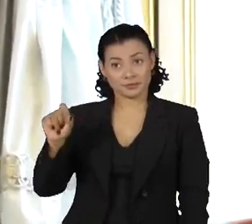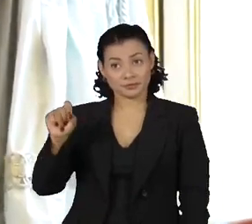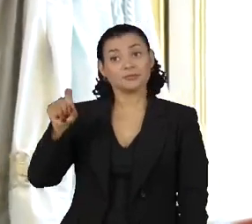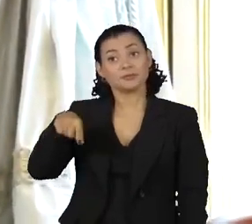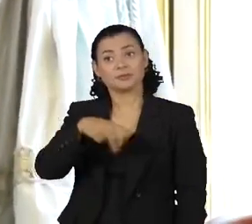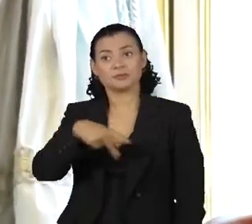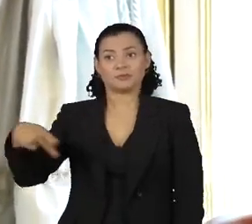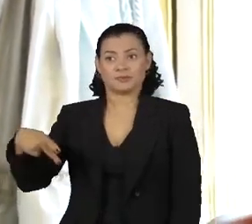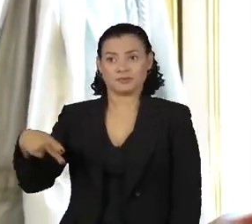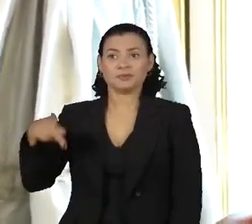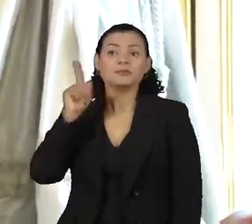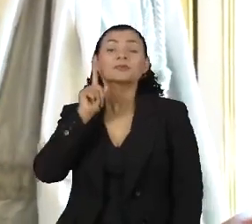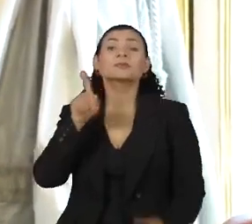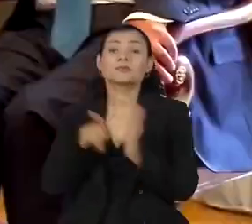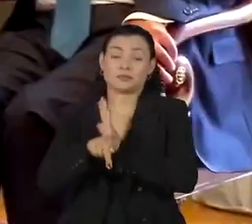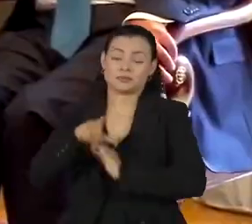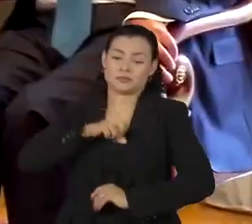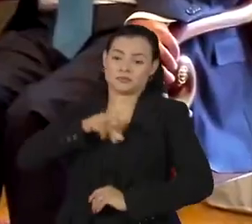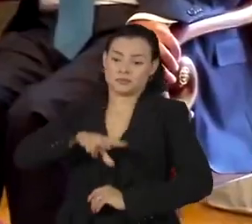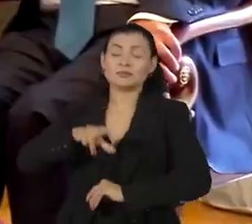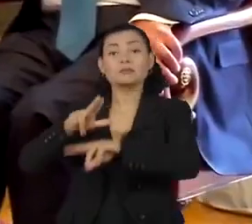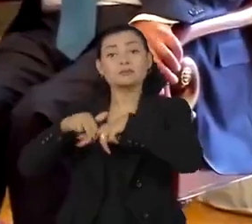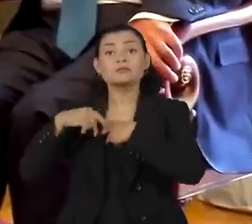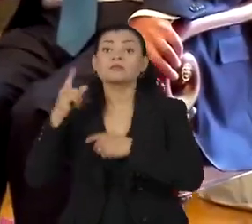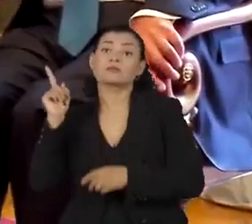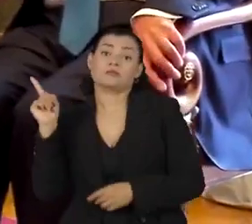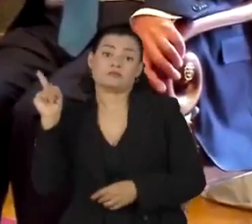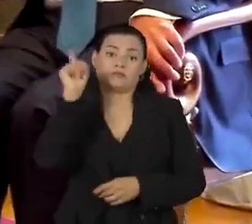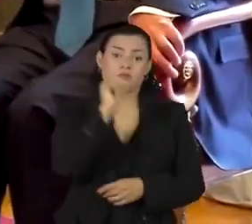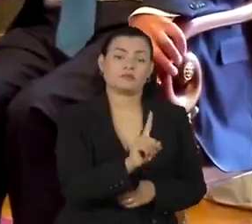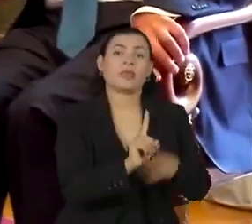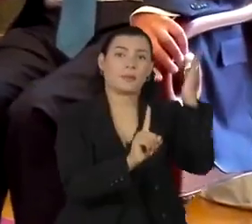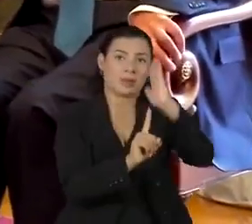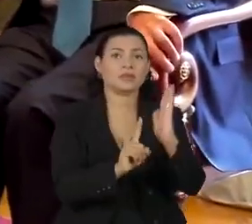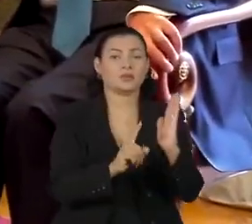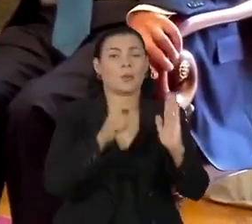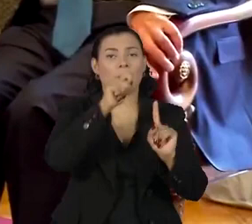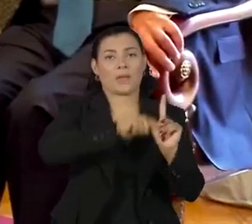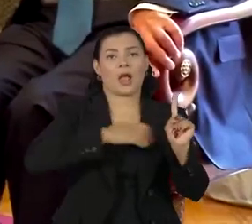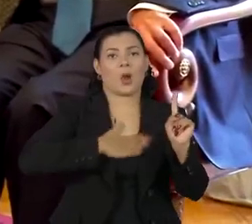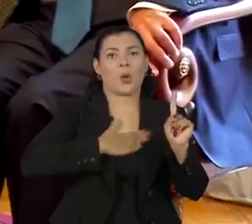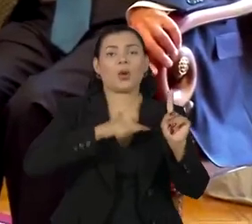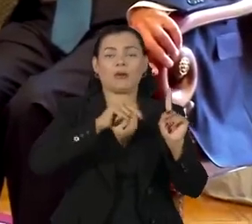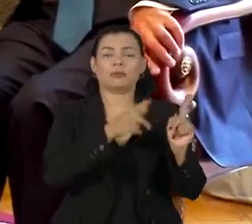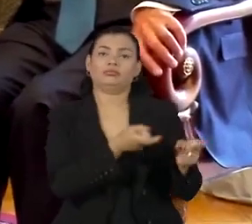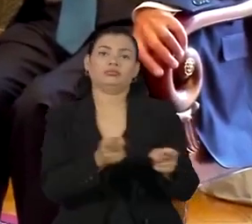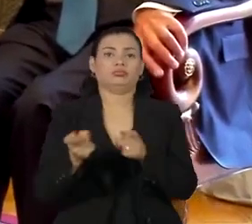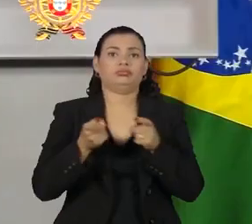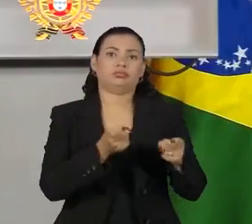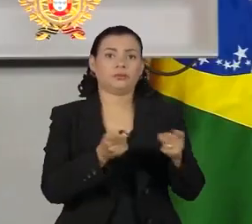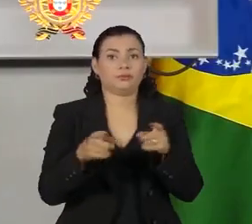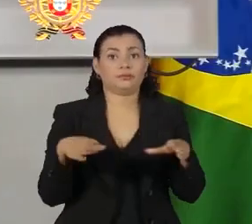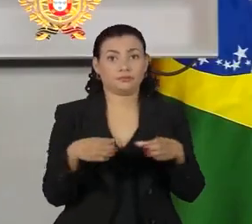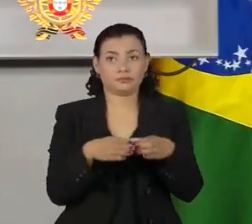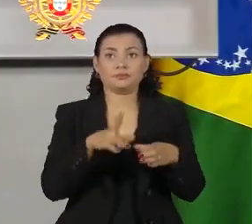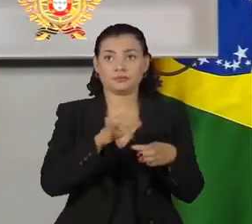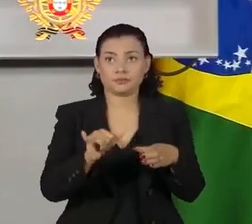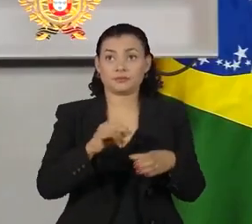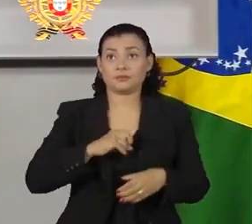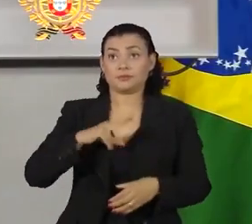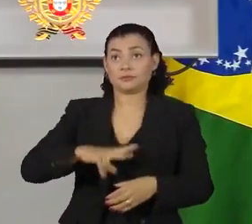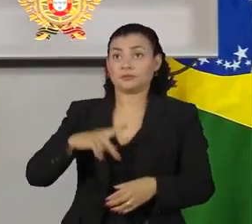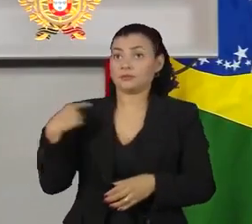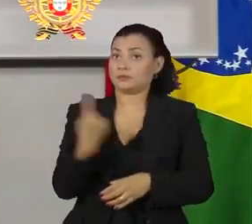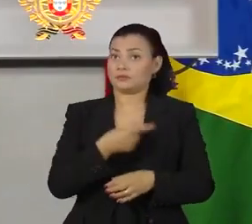entre os blocos e disse que estará no Brasil, em agosto, para mais uma reunião da cúpula luso-brasileira. Portugal tem